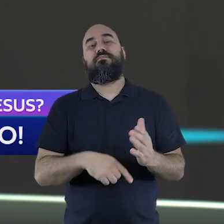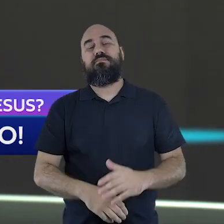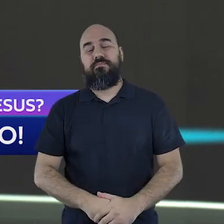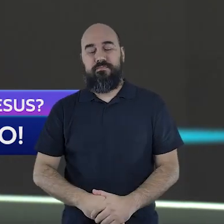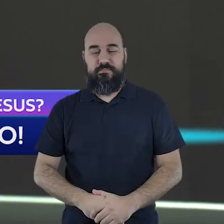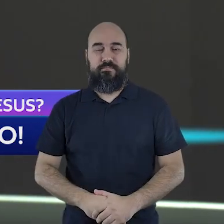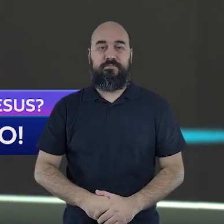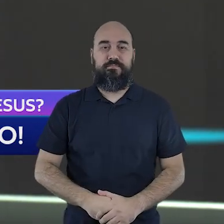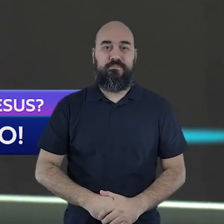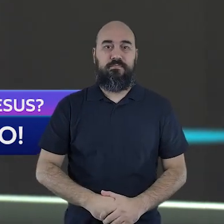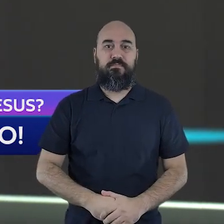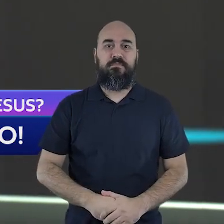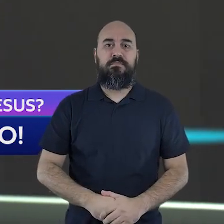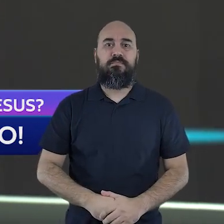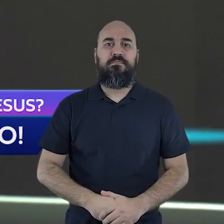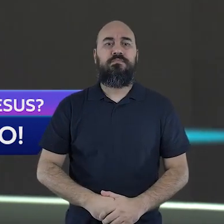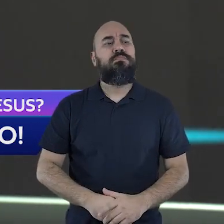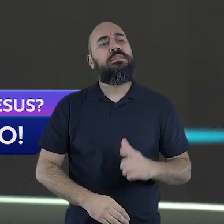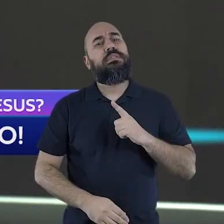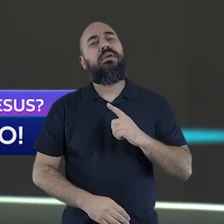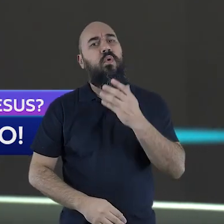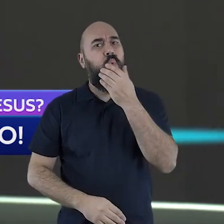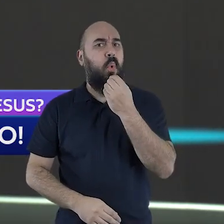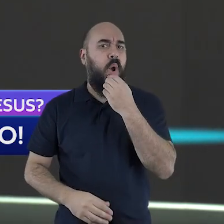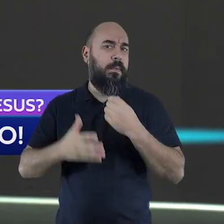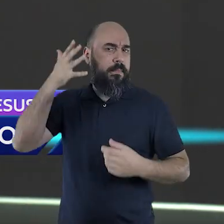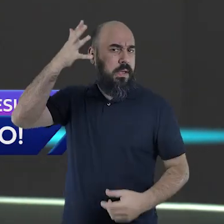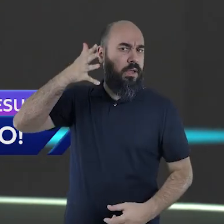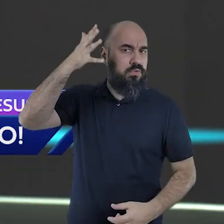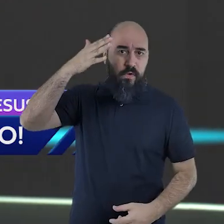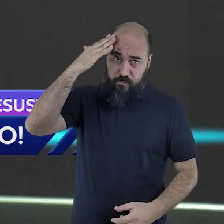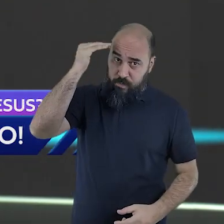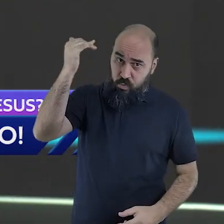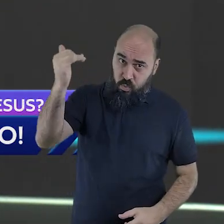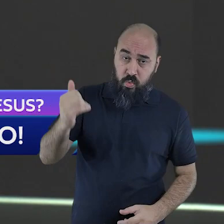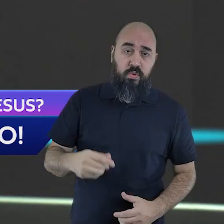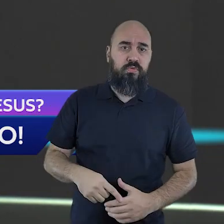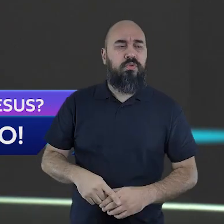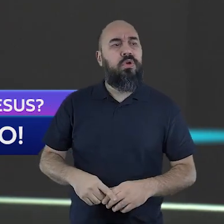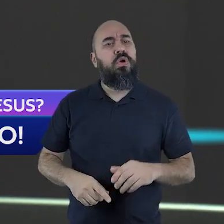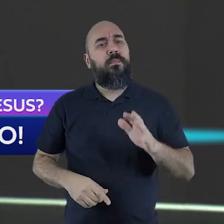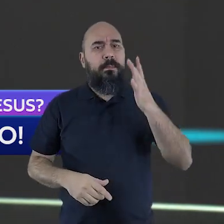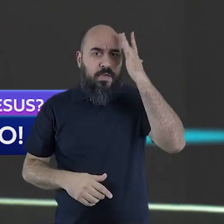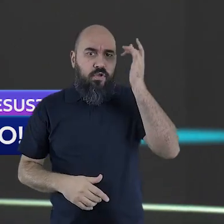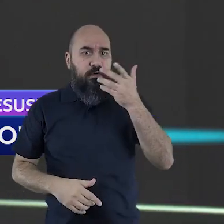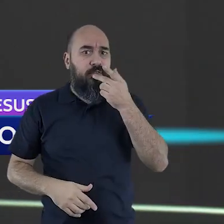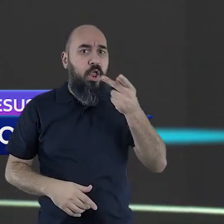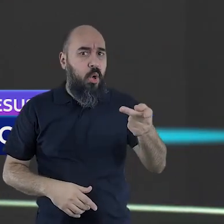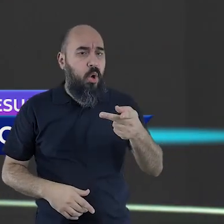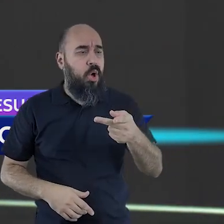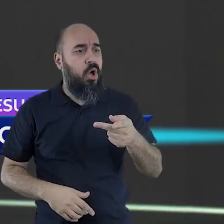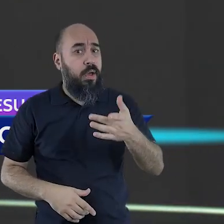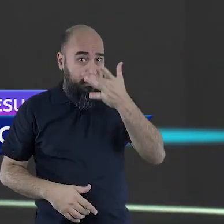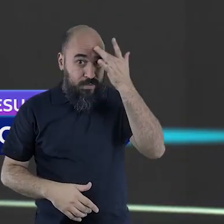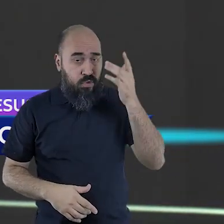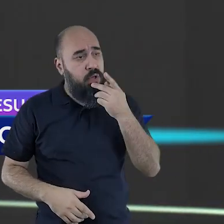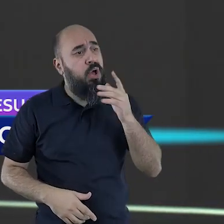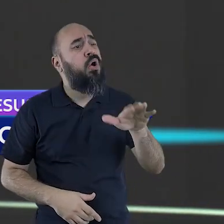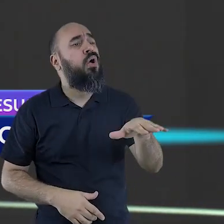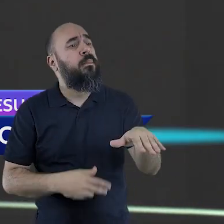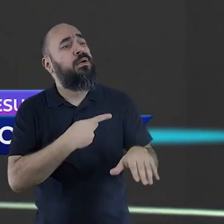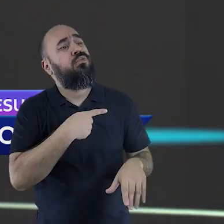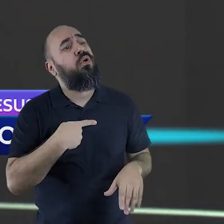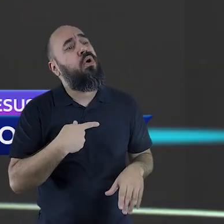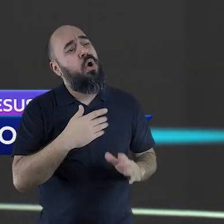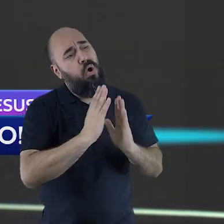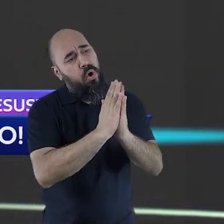Alguém disse ao pregador George Miller o seguinte, Pastor, ore por mim para que eu consiga